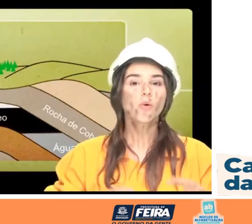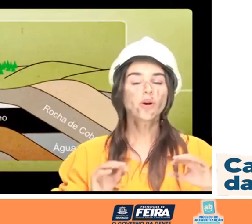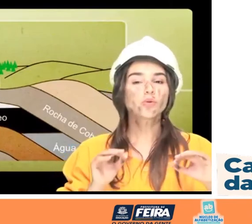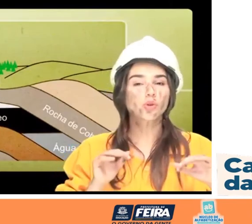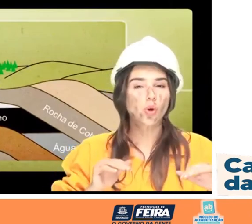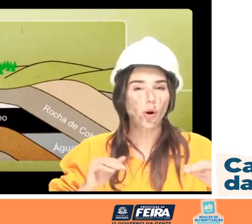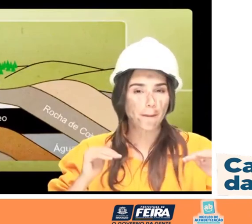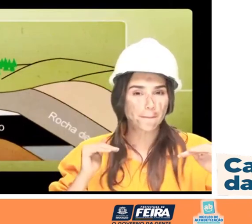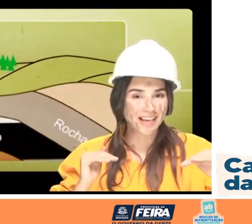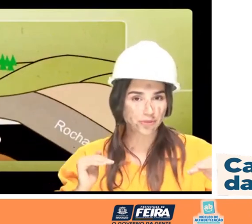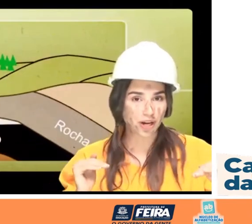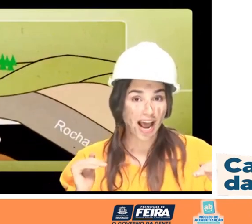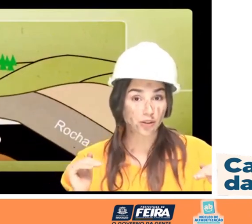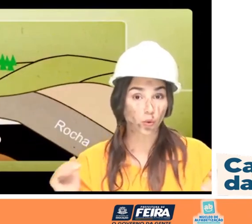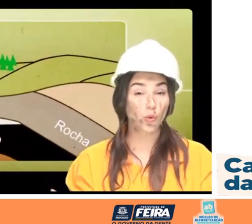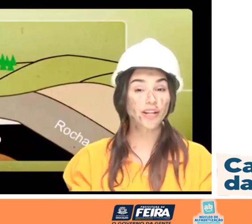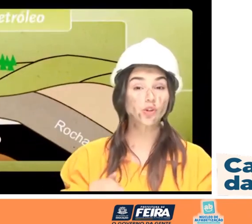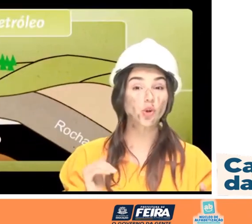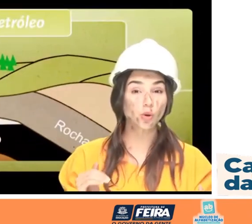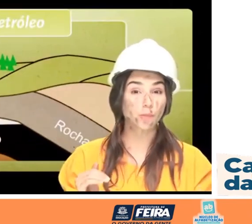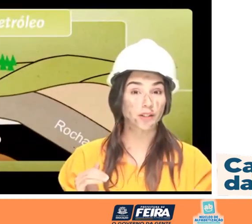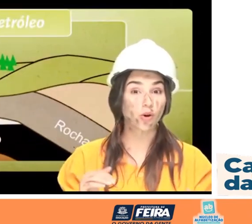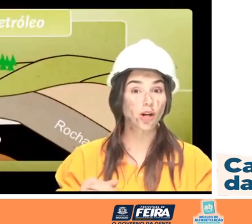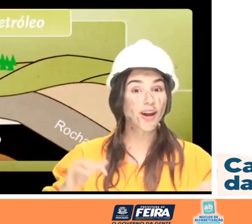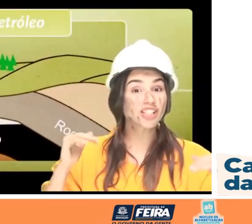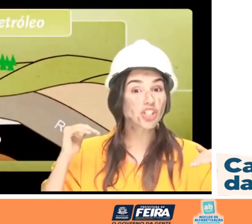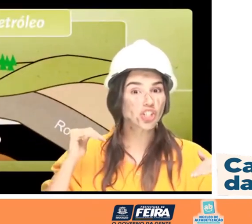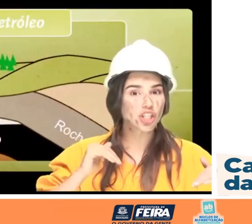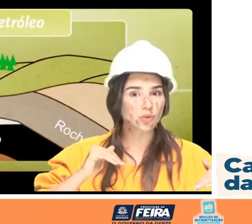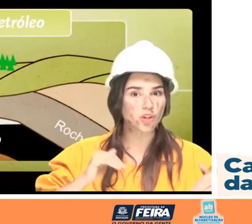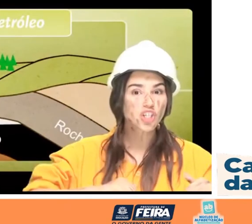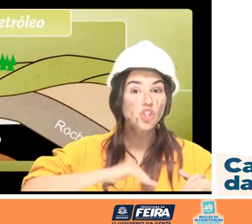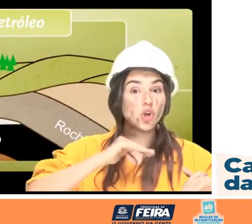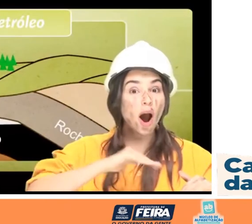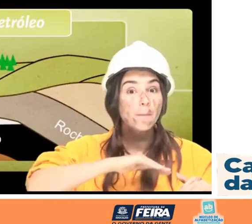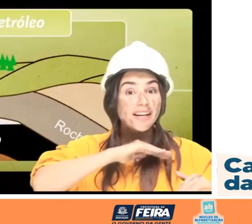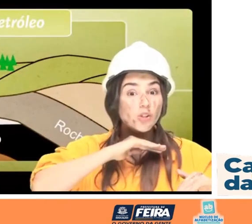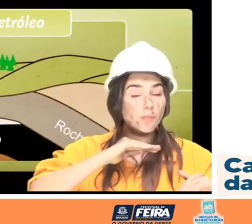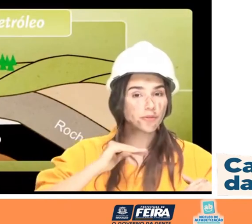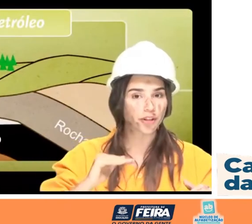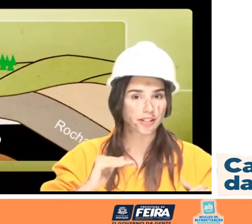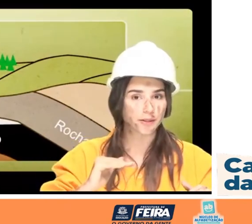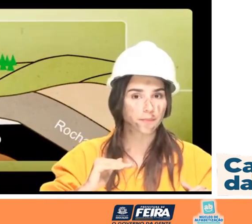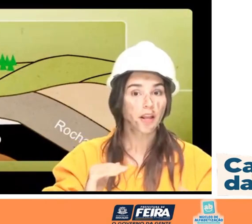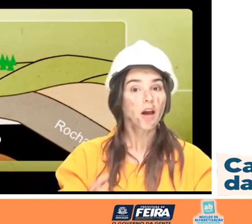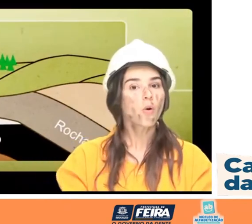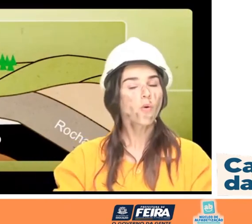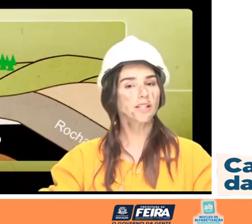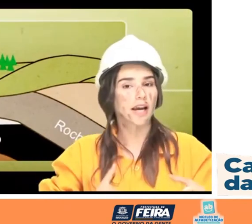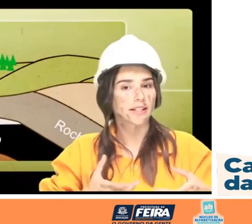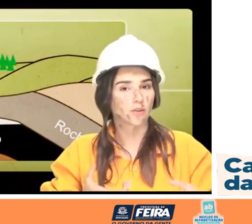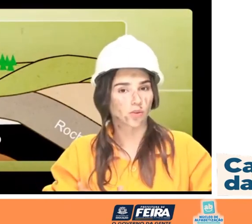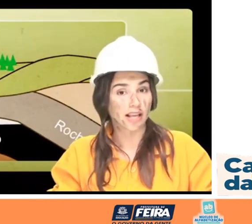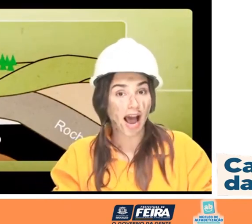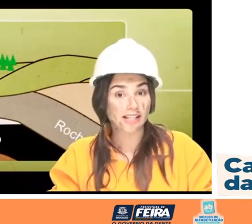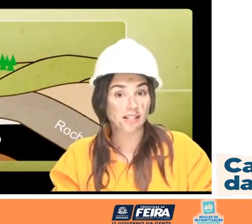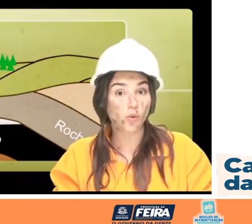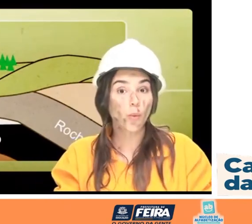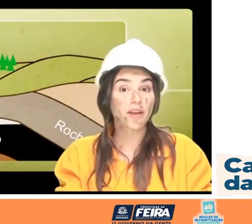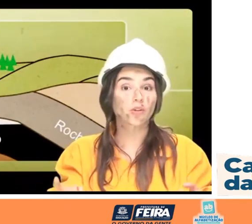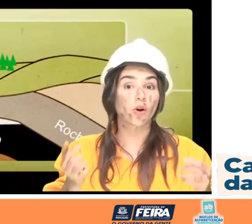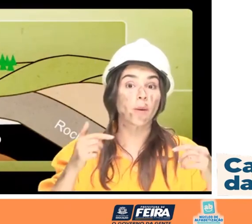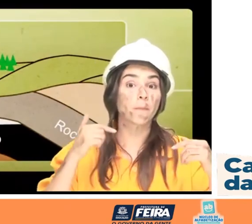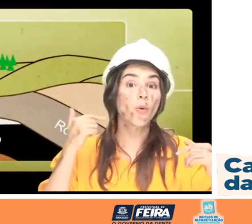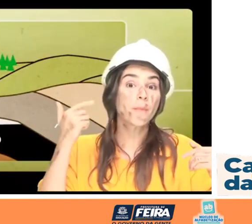extraído. Quando o solo é perfurado, o lençol de petróleo é atingido e joga para a superfície. Com a saída dos